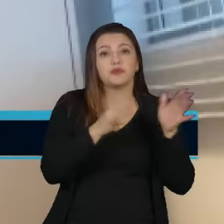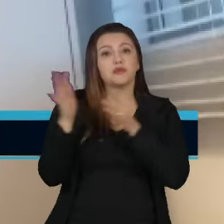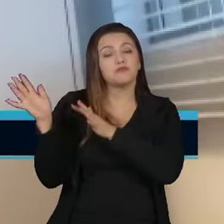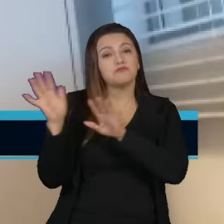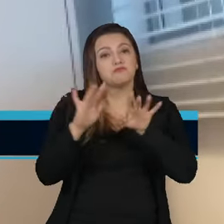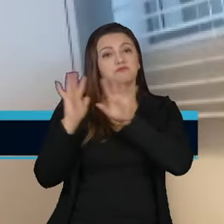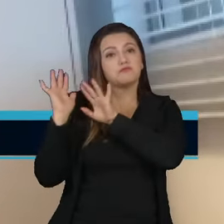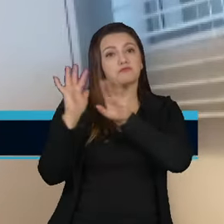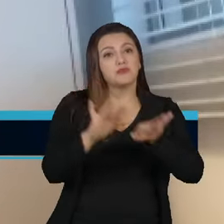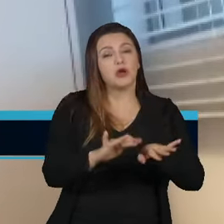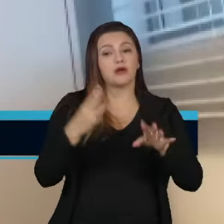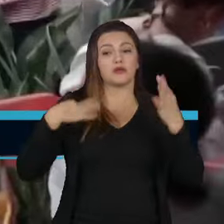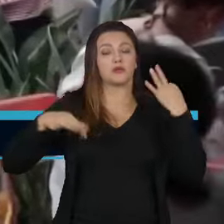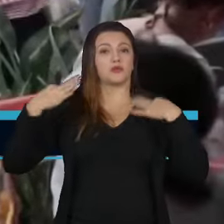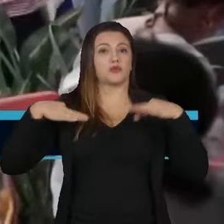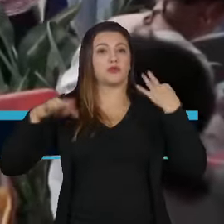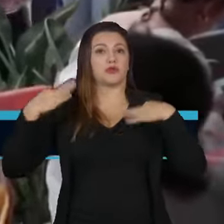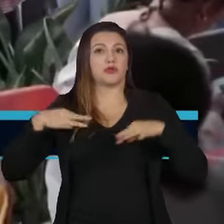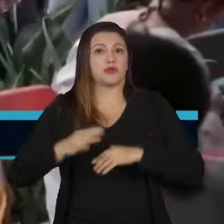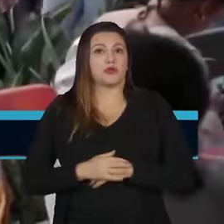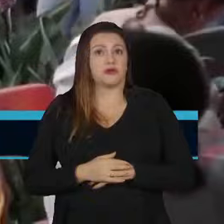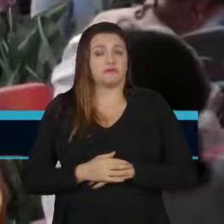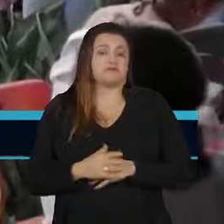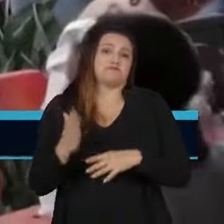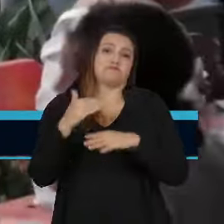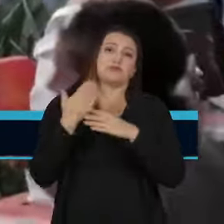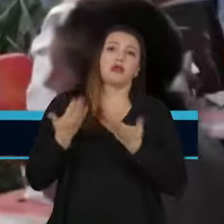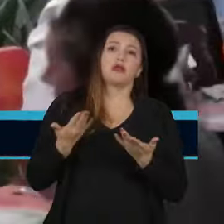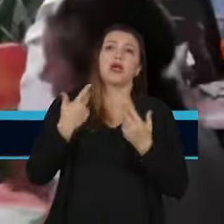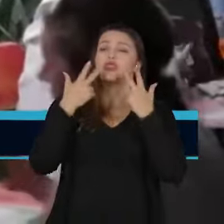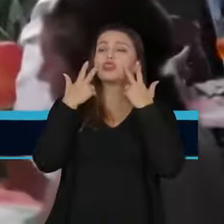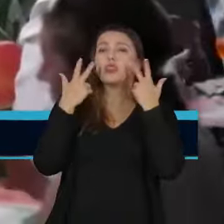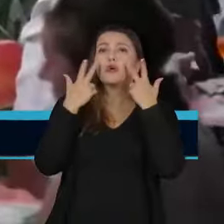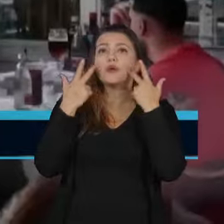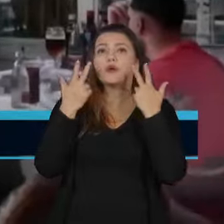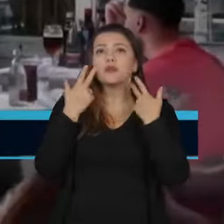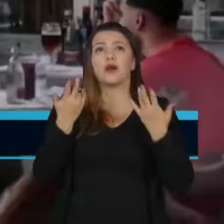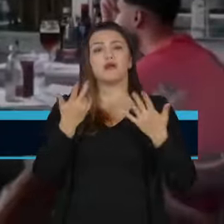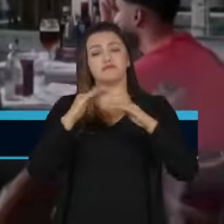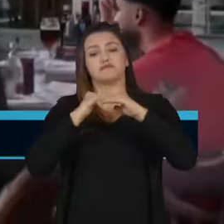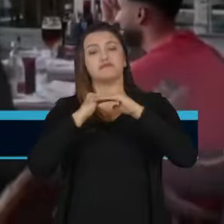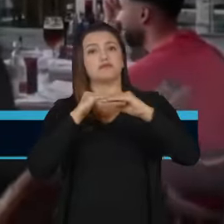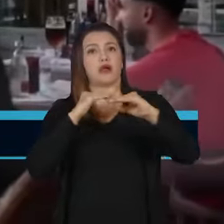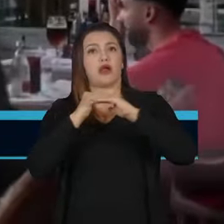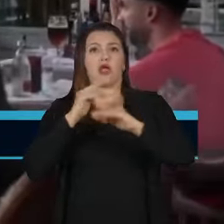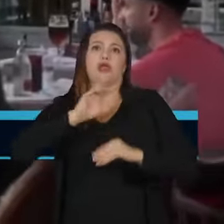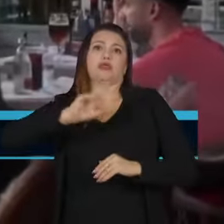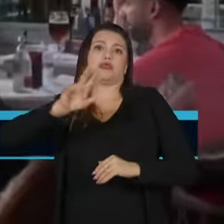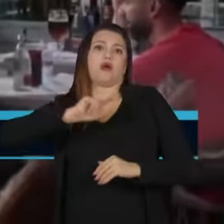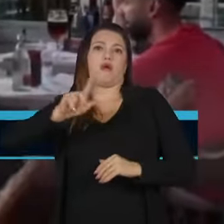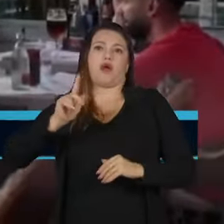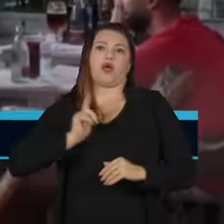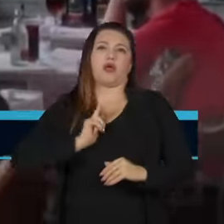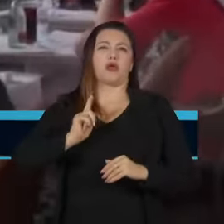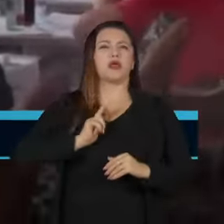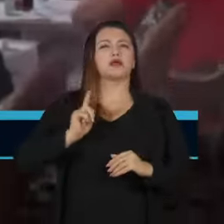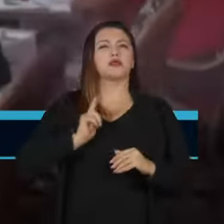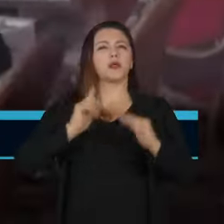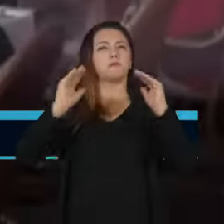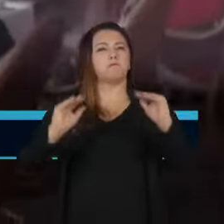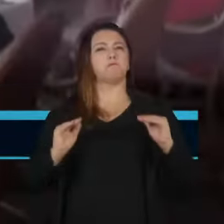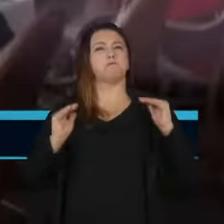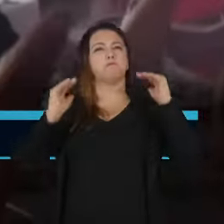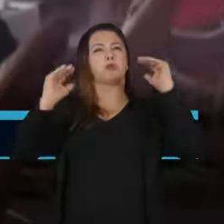turista que é o turista padrão, que é o turista, por assim dizer, mediano. Não aquele que vem fazer o autoturismo, o